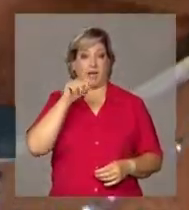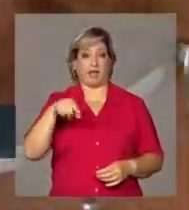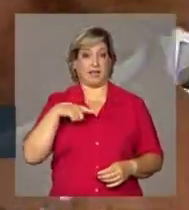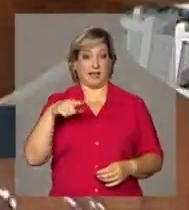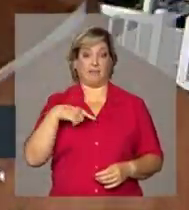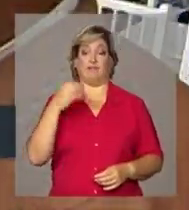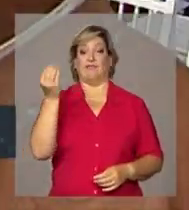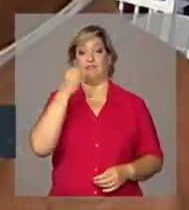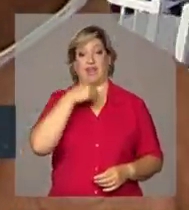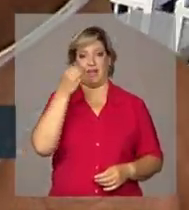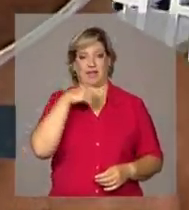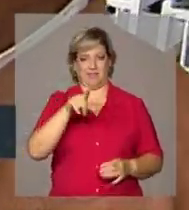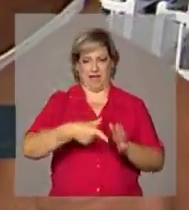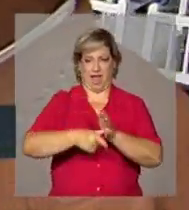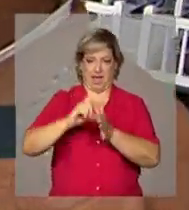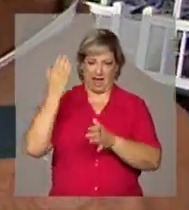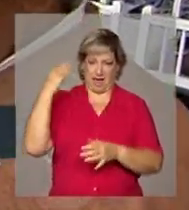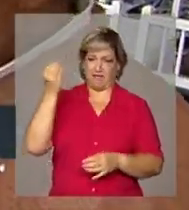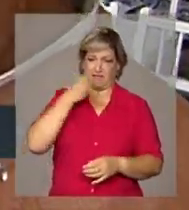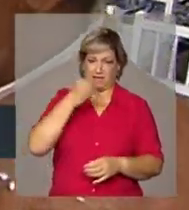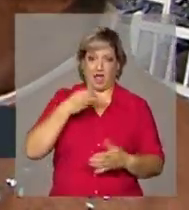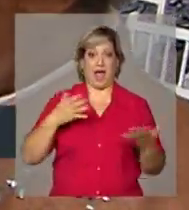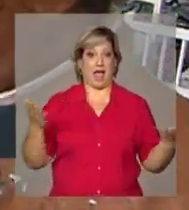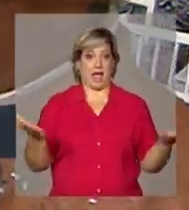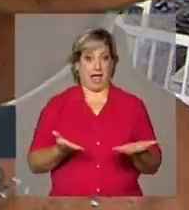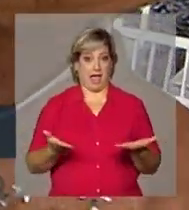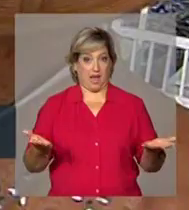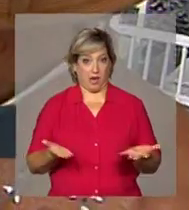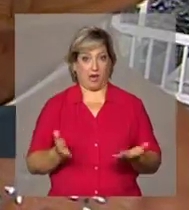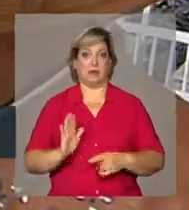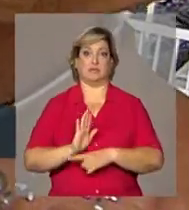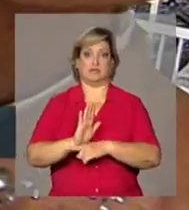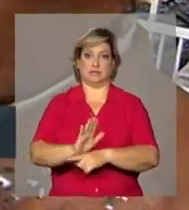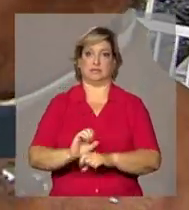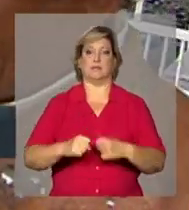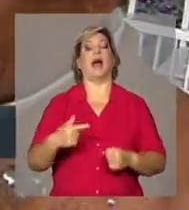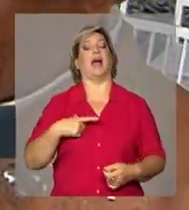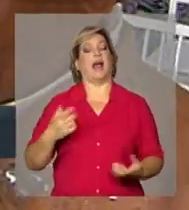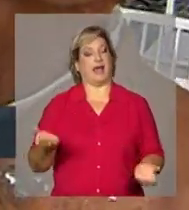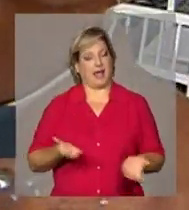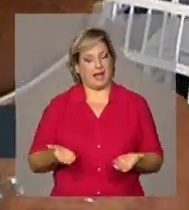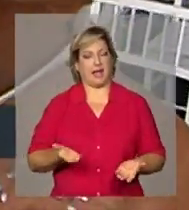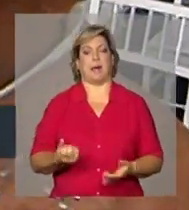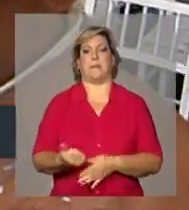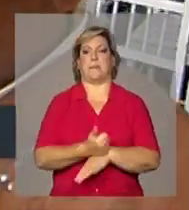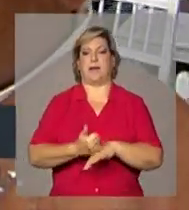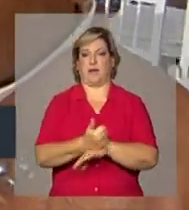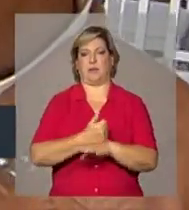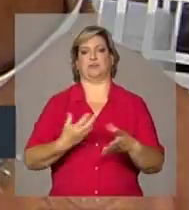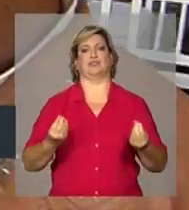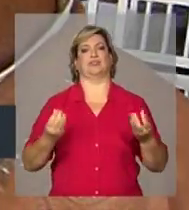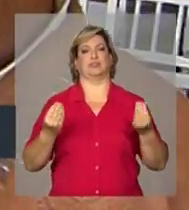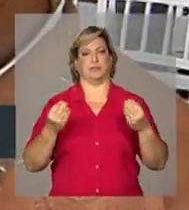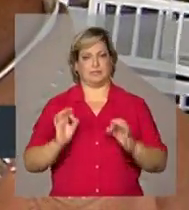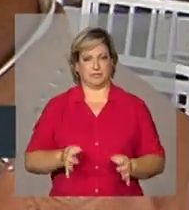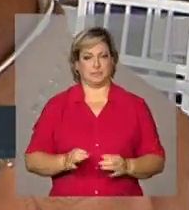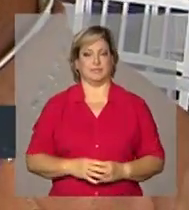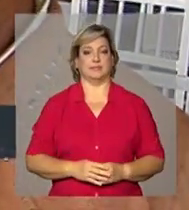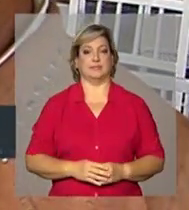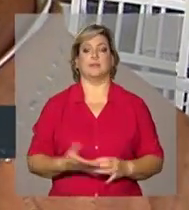era bastante fraco e agora essa água vai beneficiar? Vai repassar, começou a ficar andando no Sertão, melhorou muito. Como era